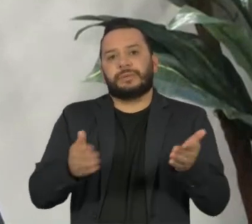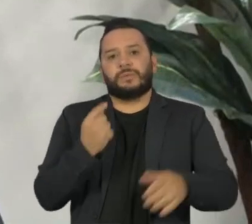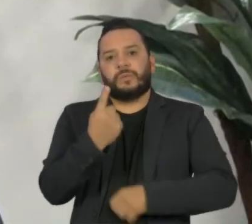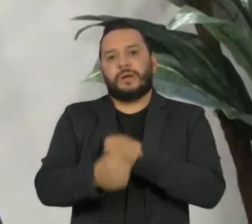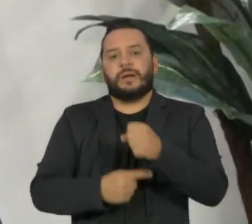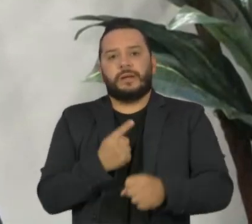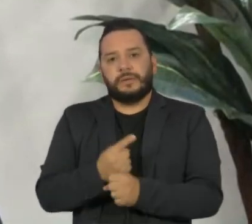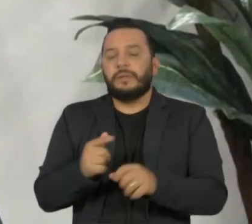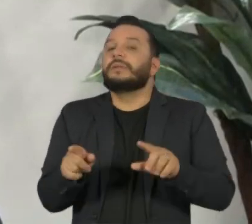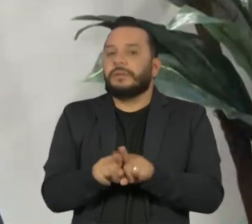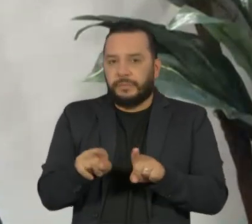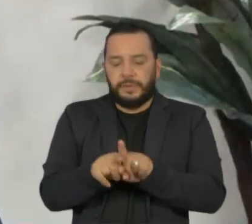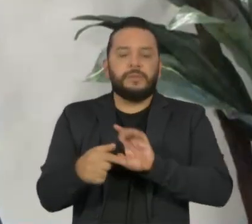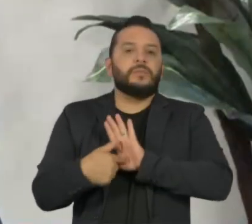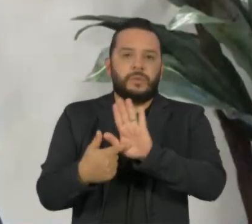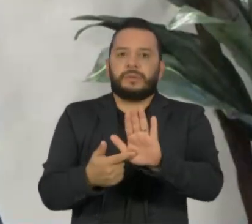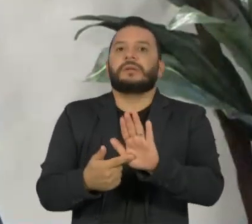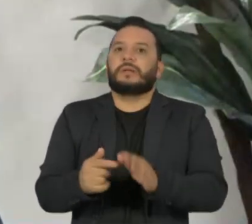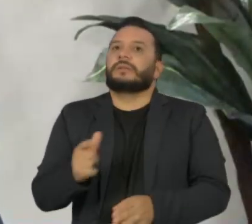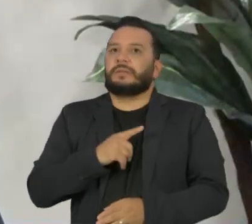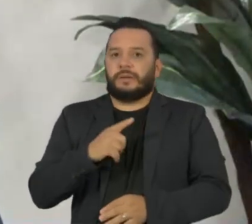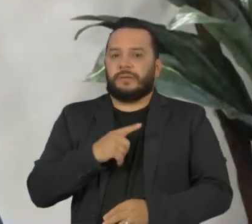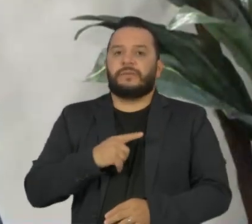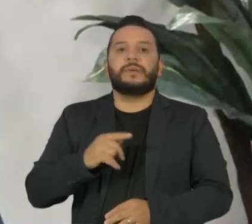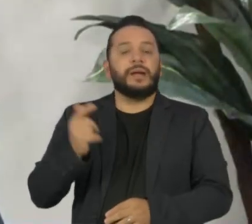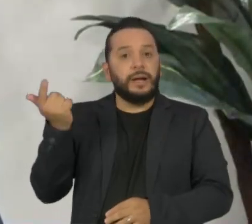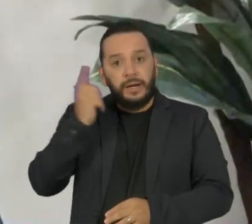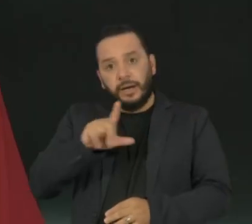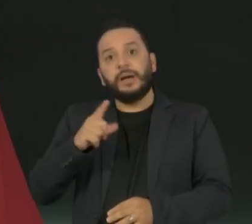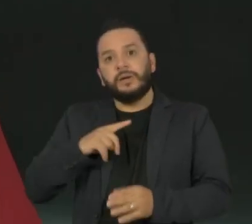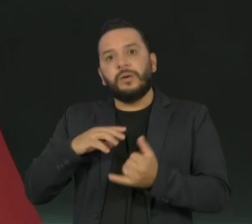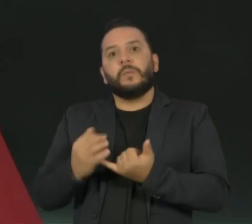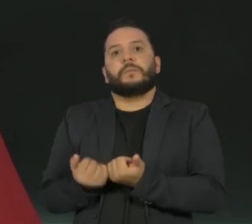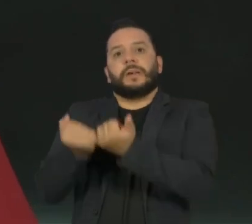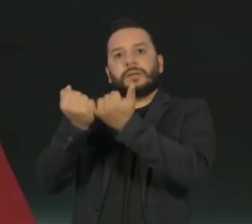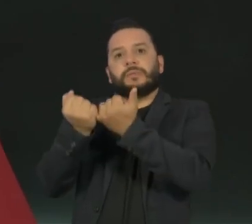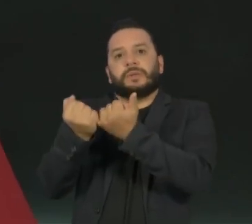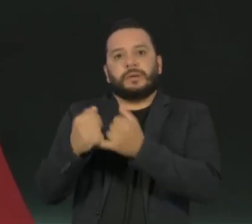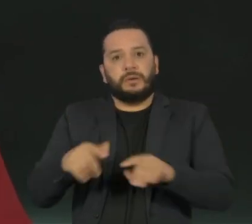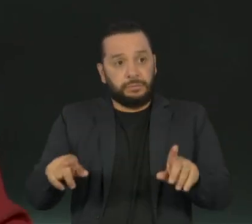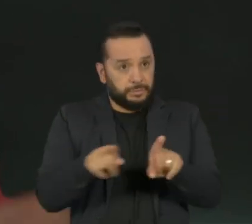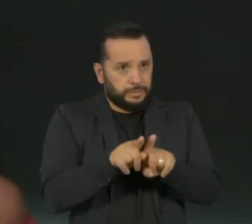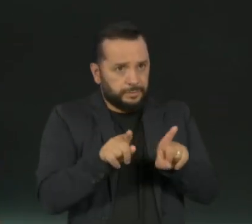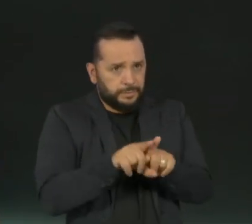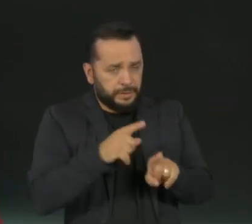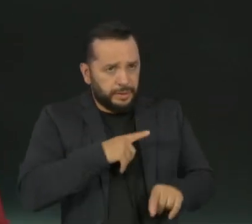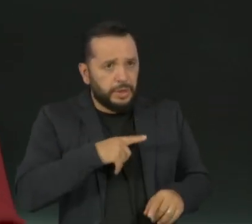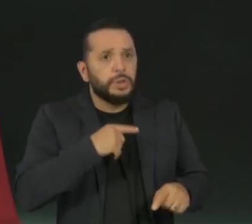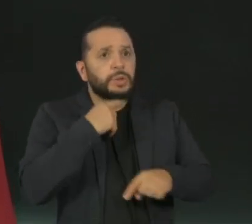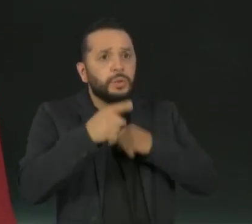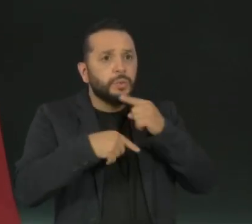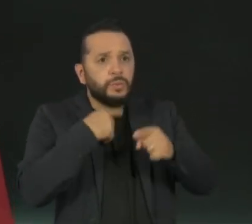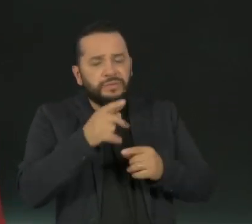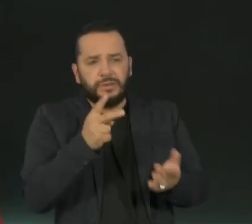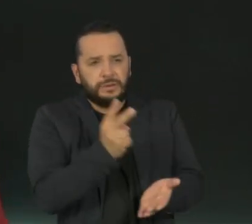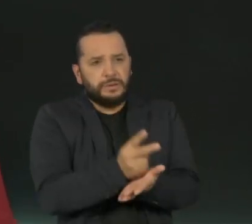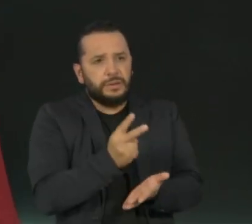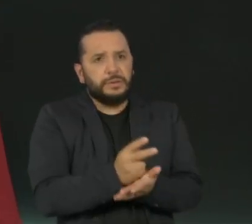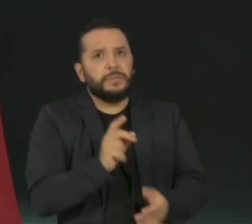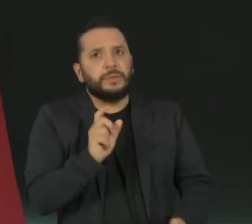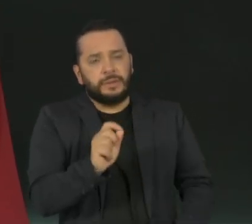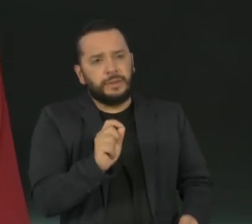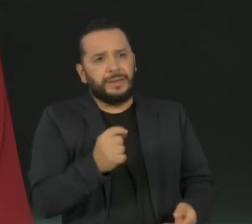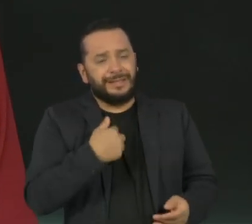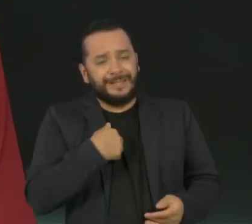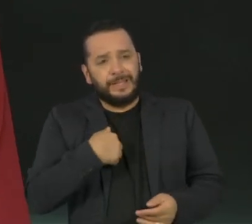bem como para mostrar o que a gente teve de ganhos patrimoniais. E, Cíntia, também há uma dúvida frequente sobre